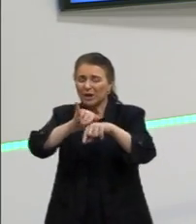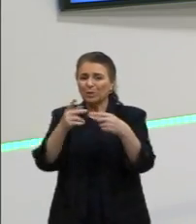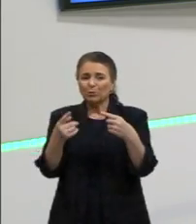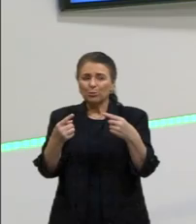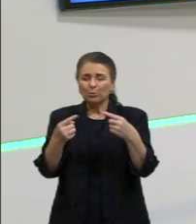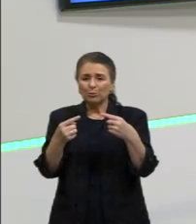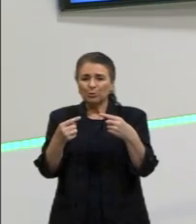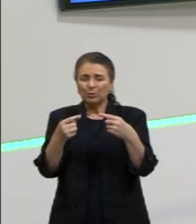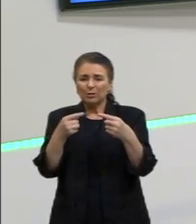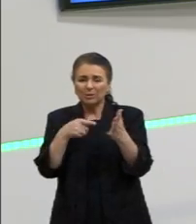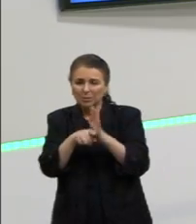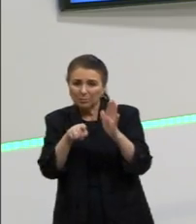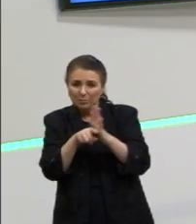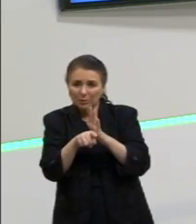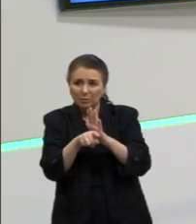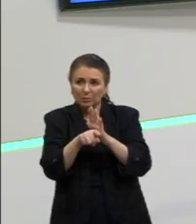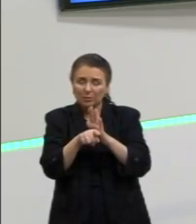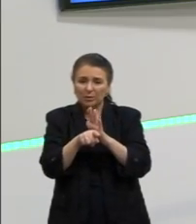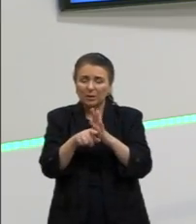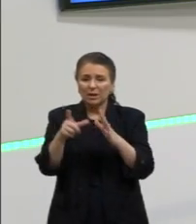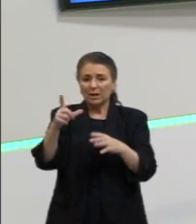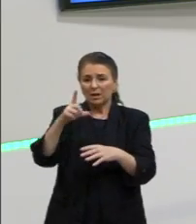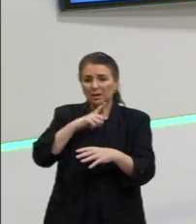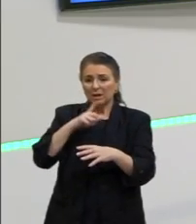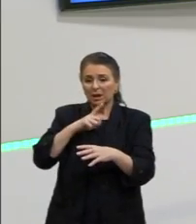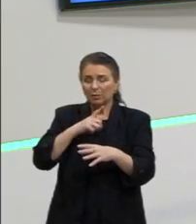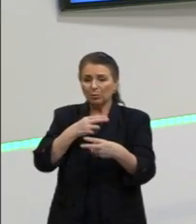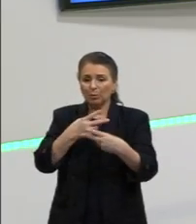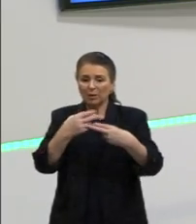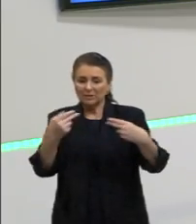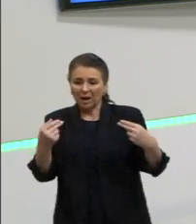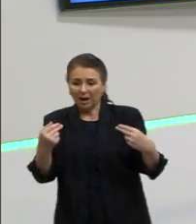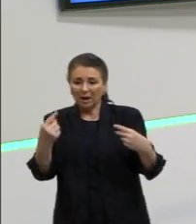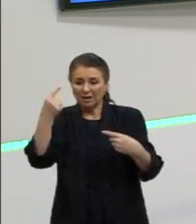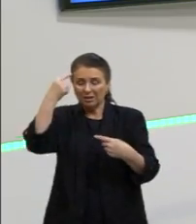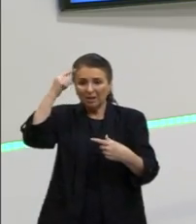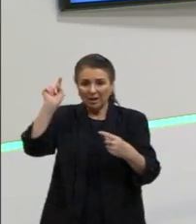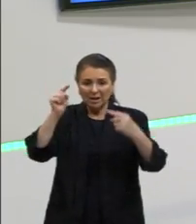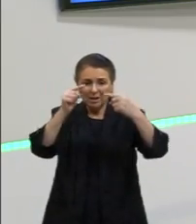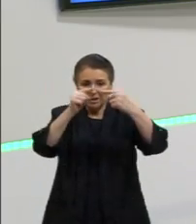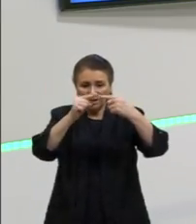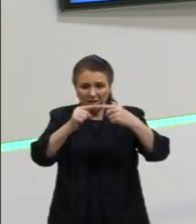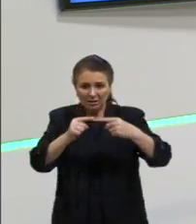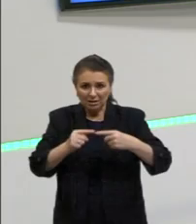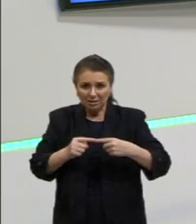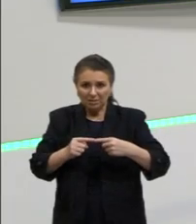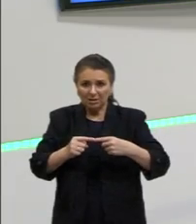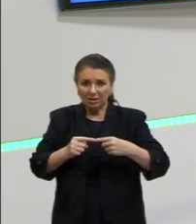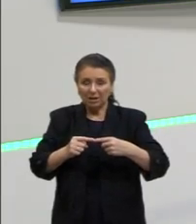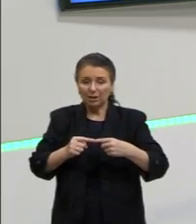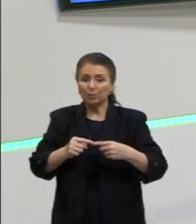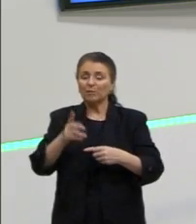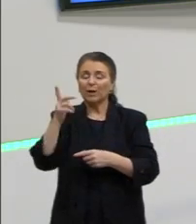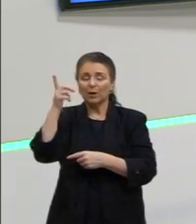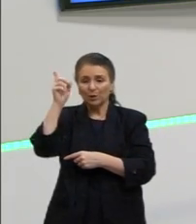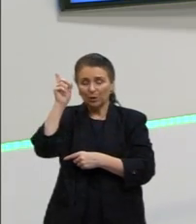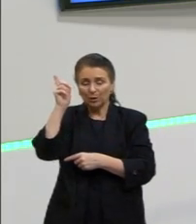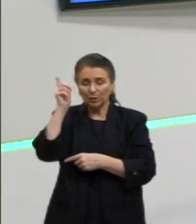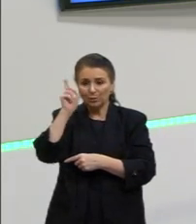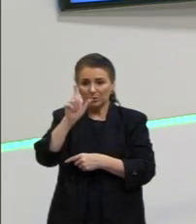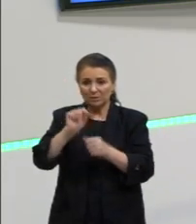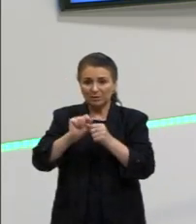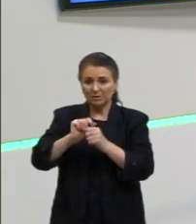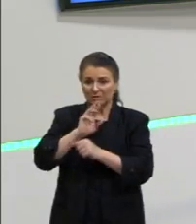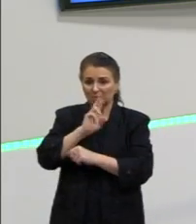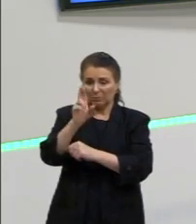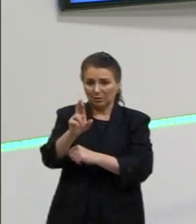questão. Tendo esse objeto, você vai conseguir melhorar ou direcionar a resposta e ficar com menos